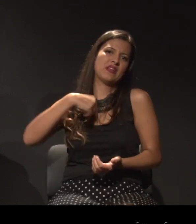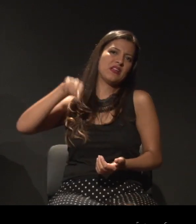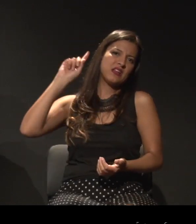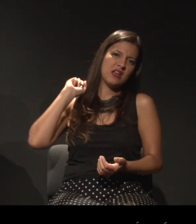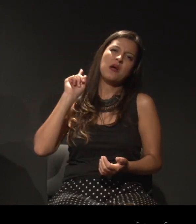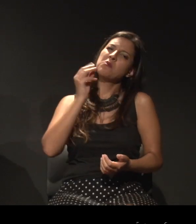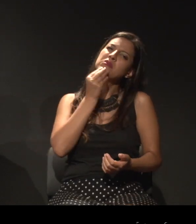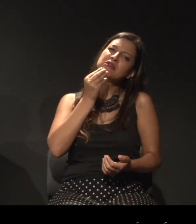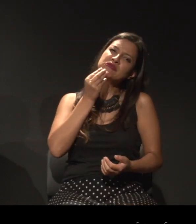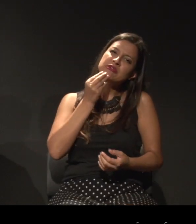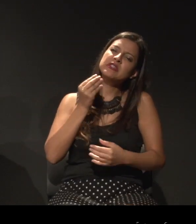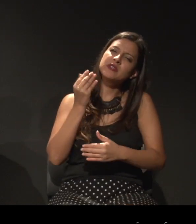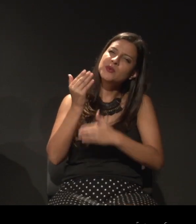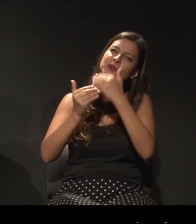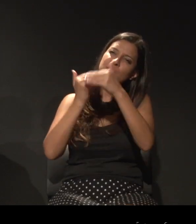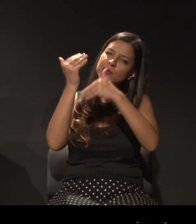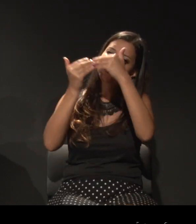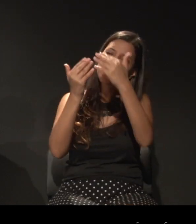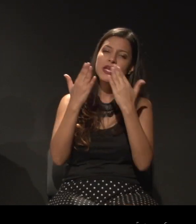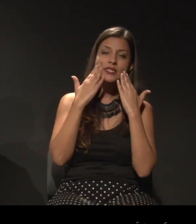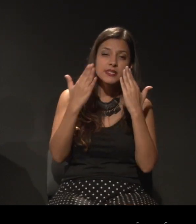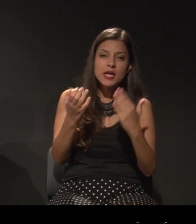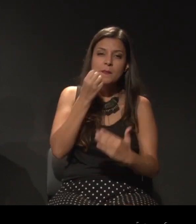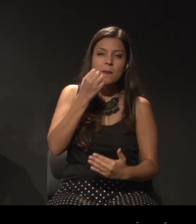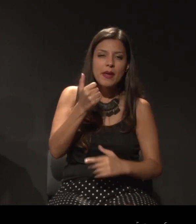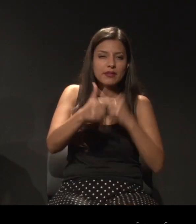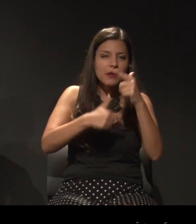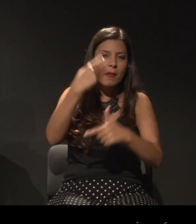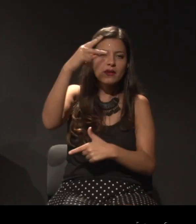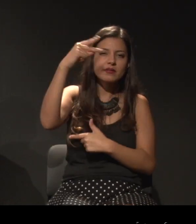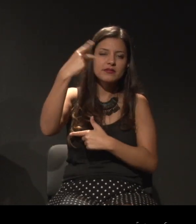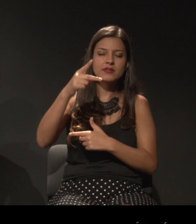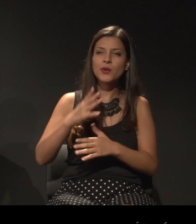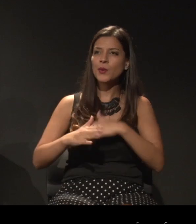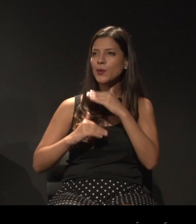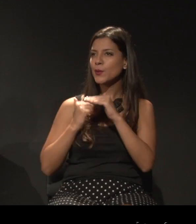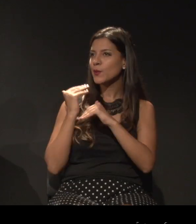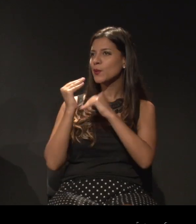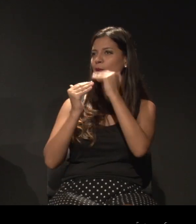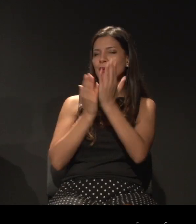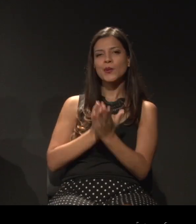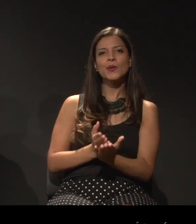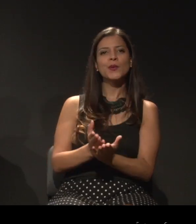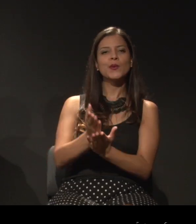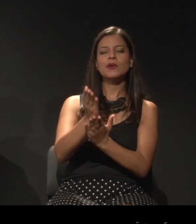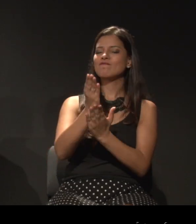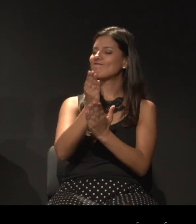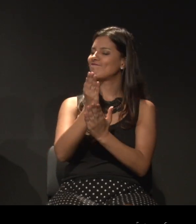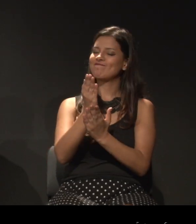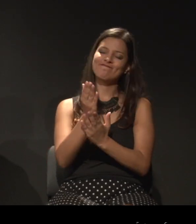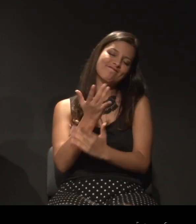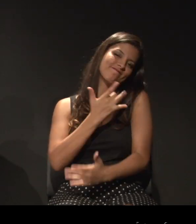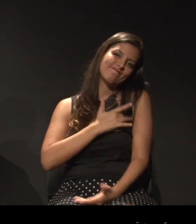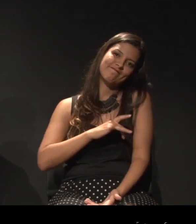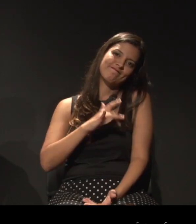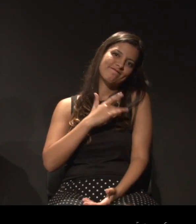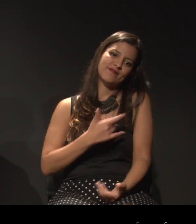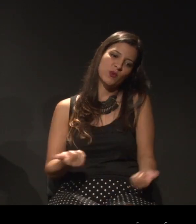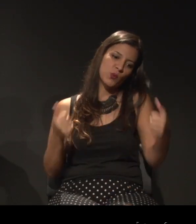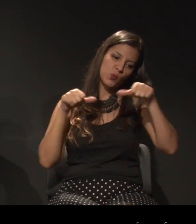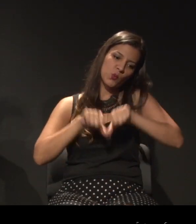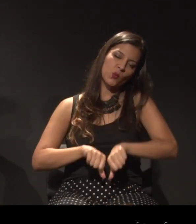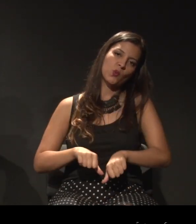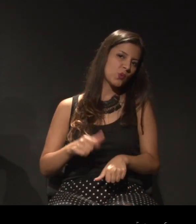tão promissor, a tua estética ia tão bem, o teu lugar ia caminhando para um... Mas, pena, você não vai conseguir